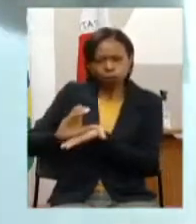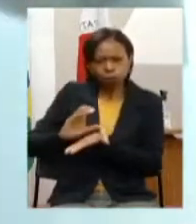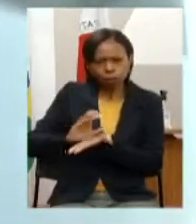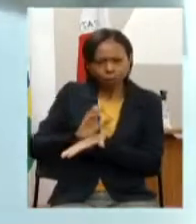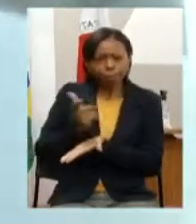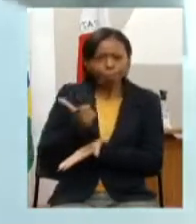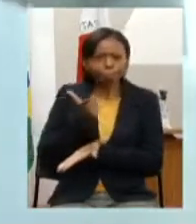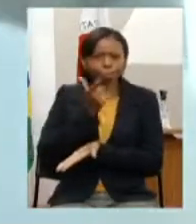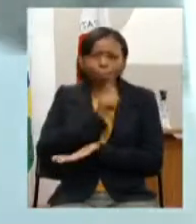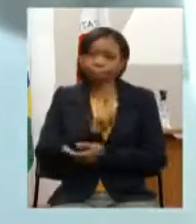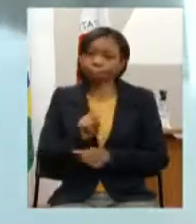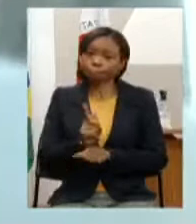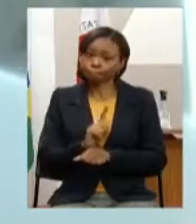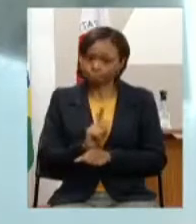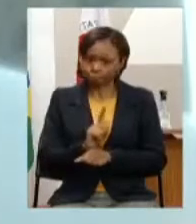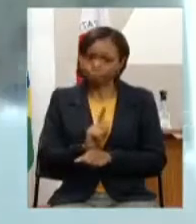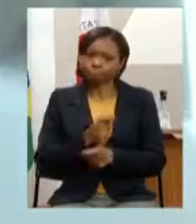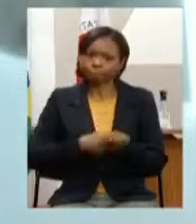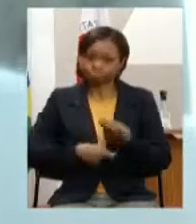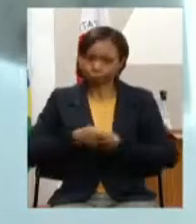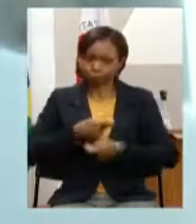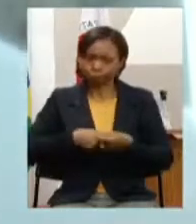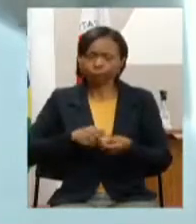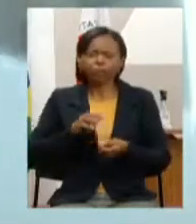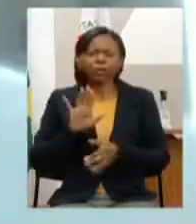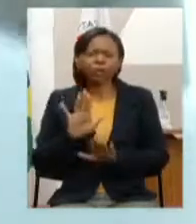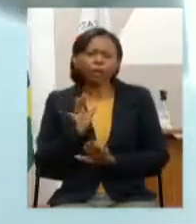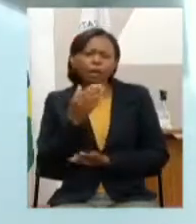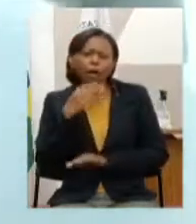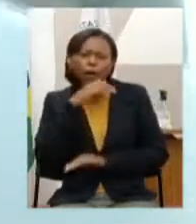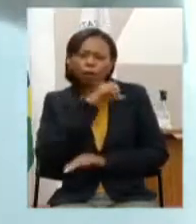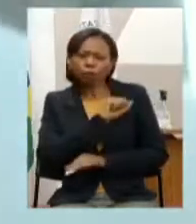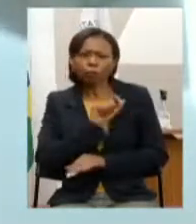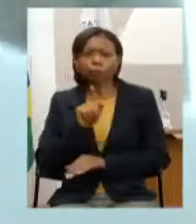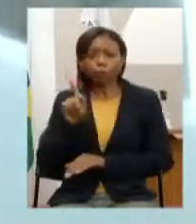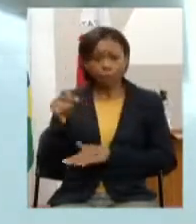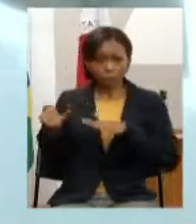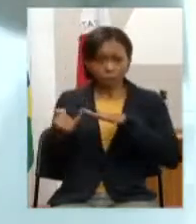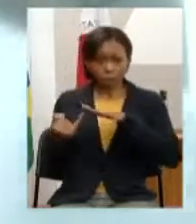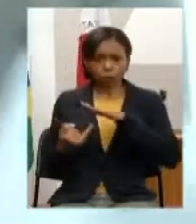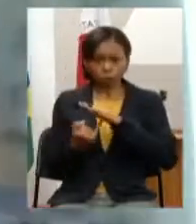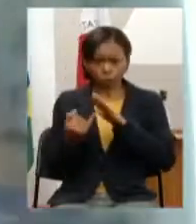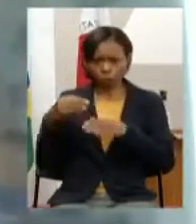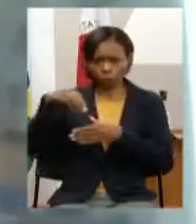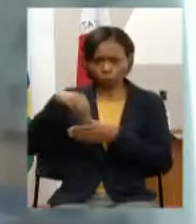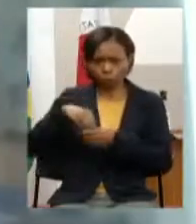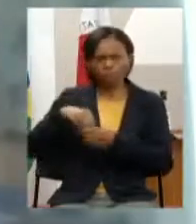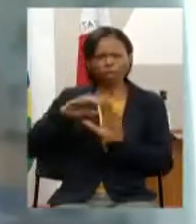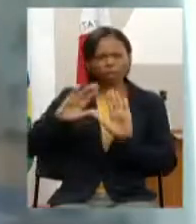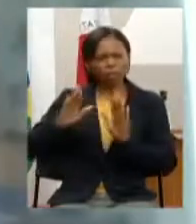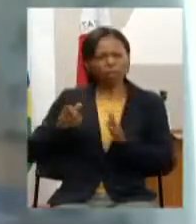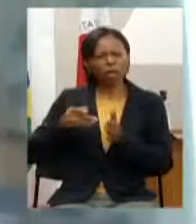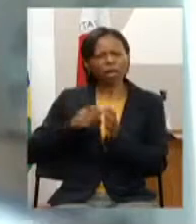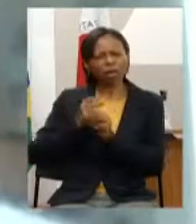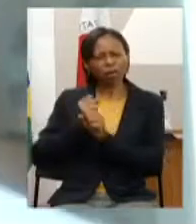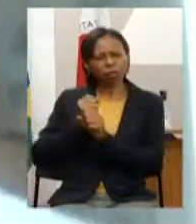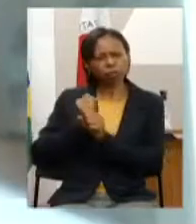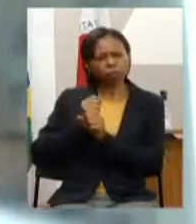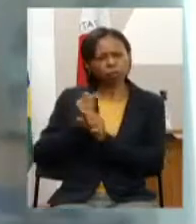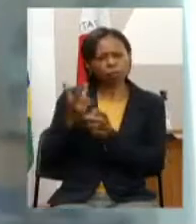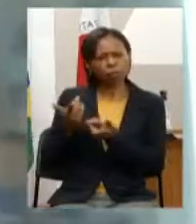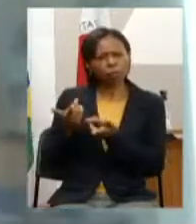bom um comentário rápido é que lá na entidade a gente percebe já há alguns anos que